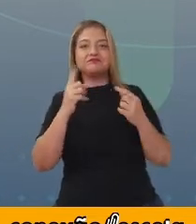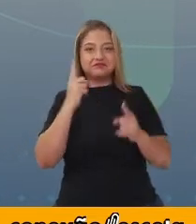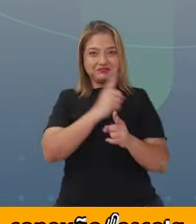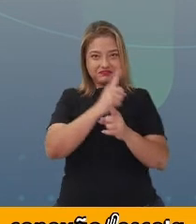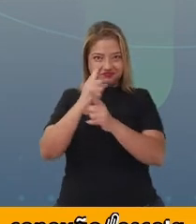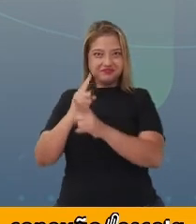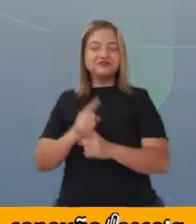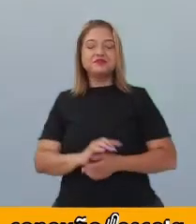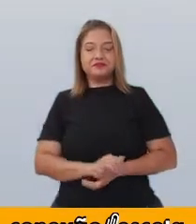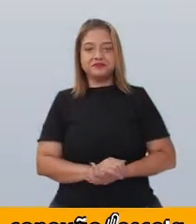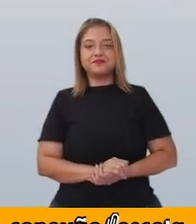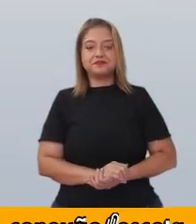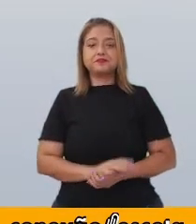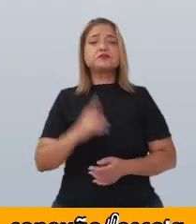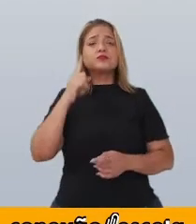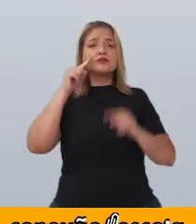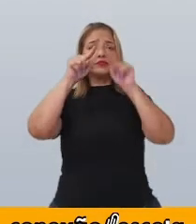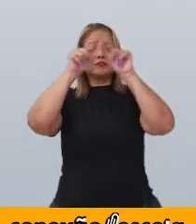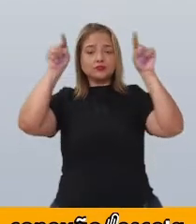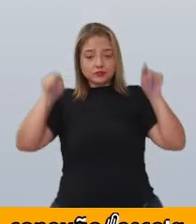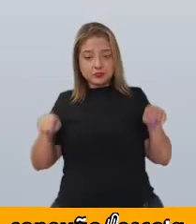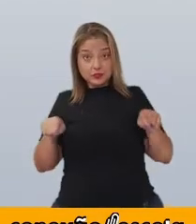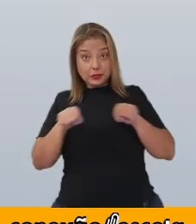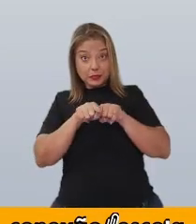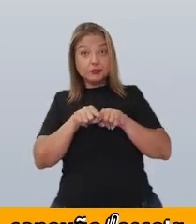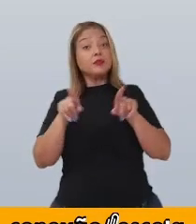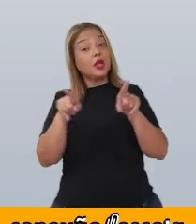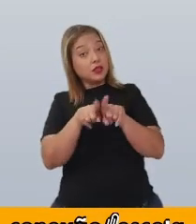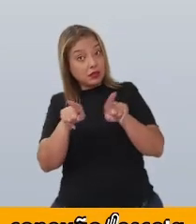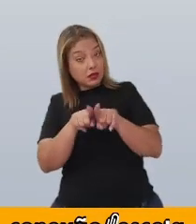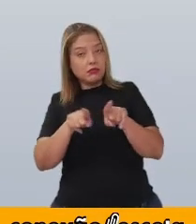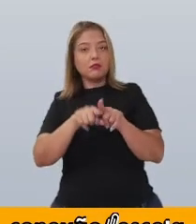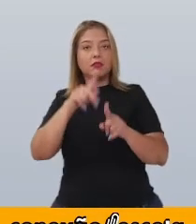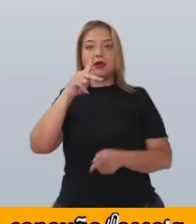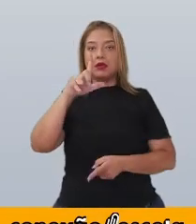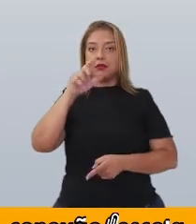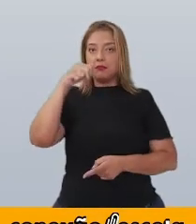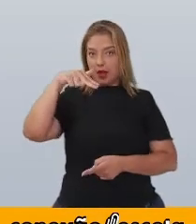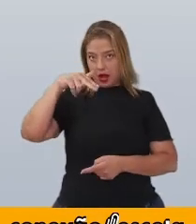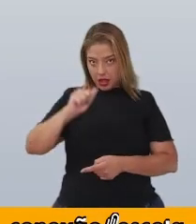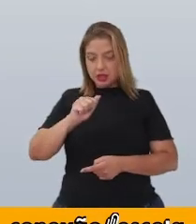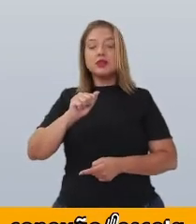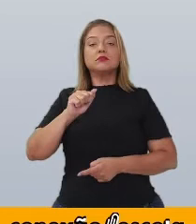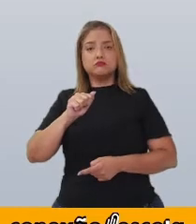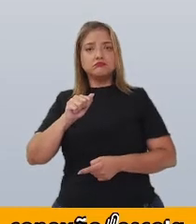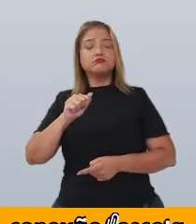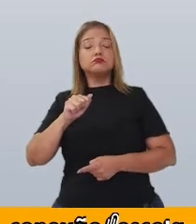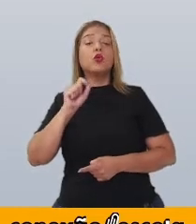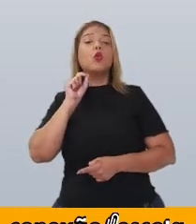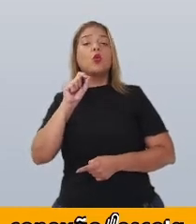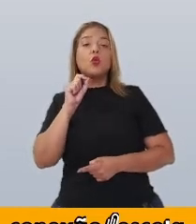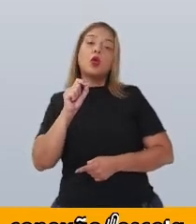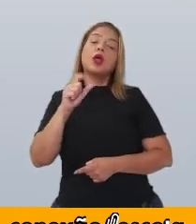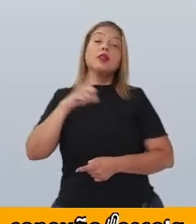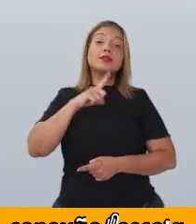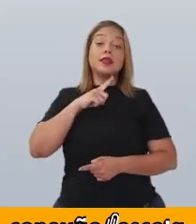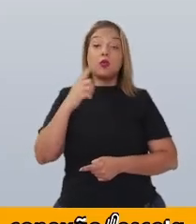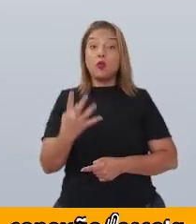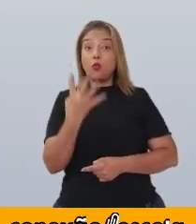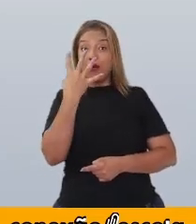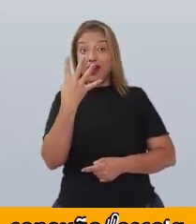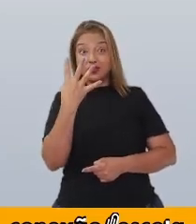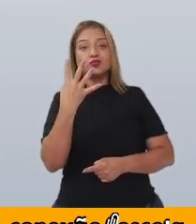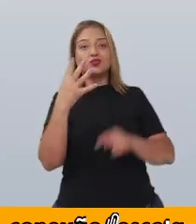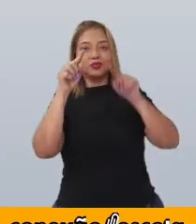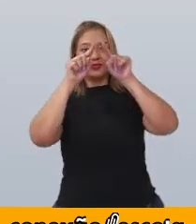O quadrado também é uma figura plana. É uma figura que possui quatro